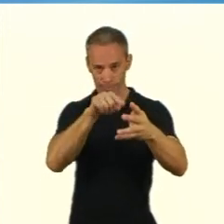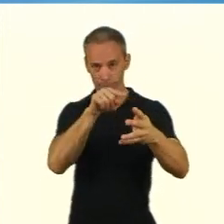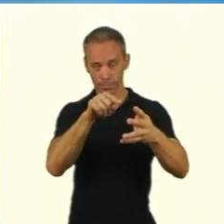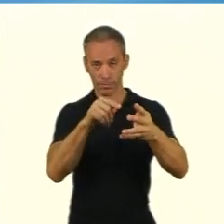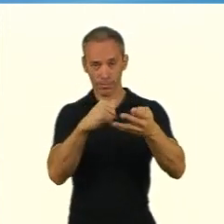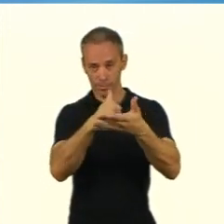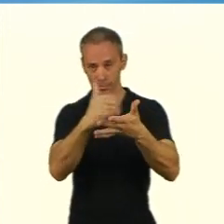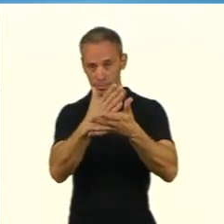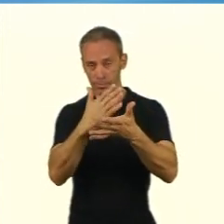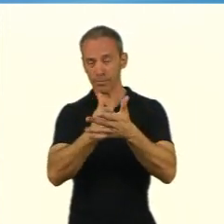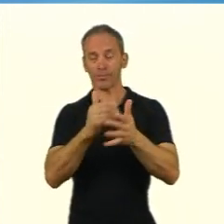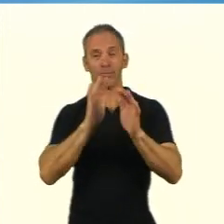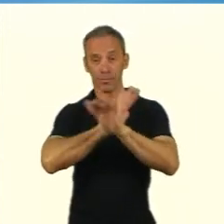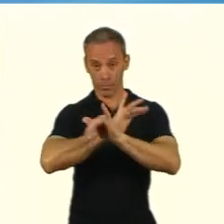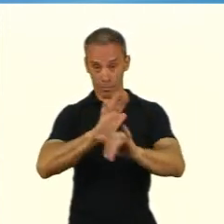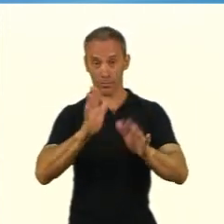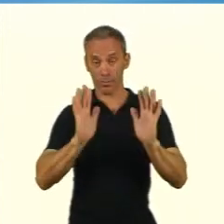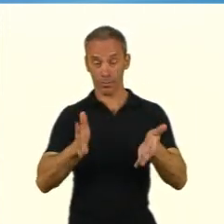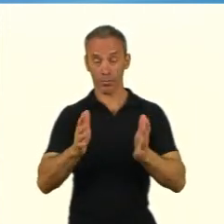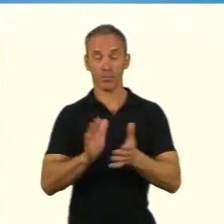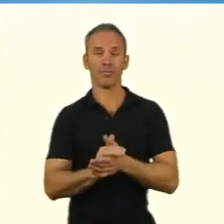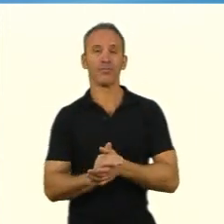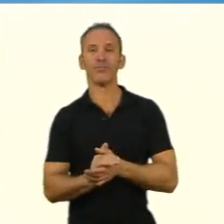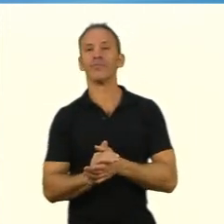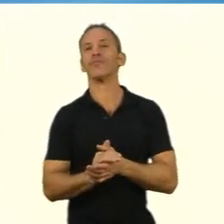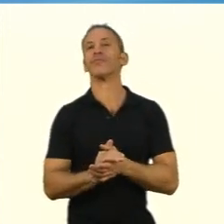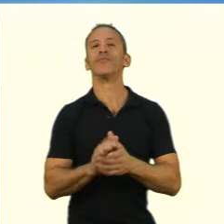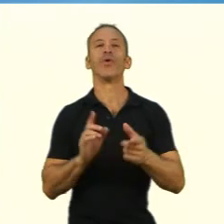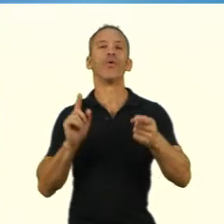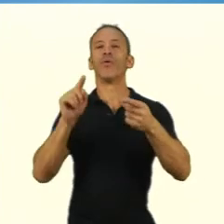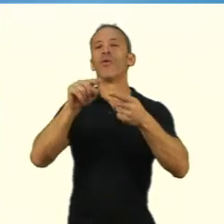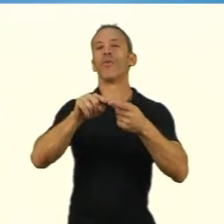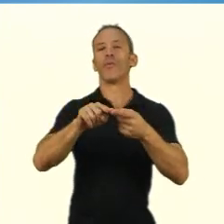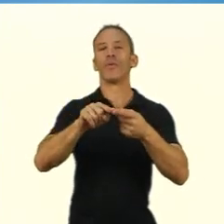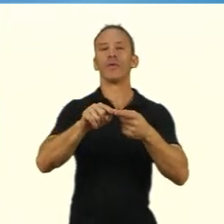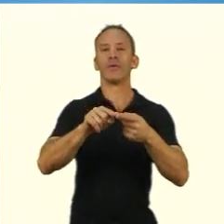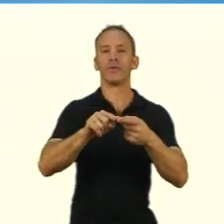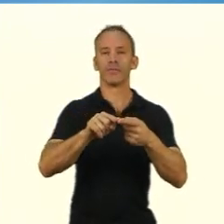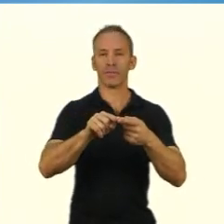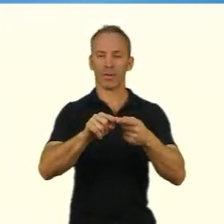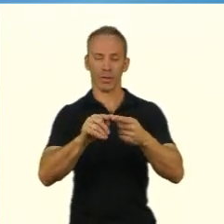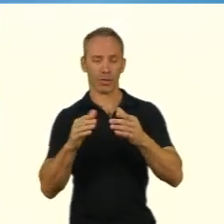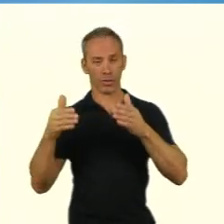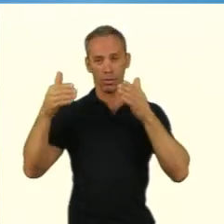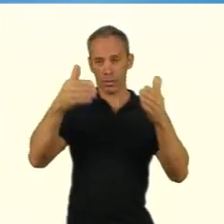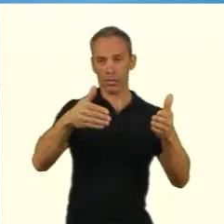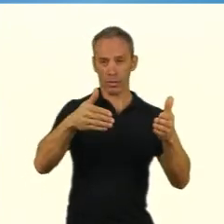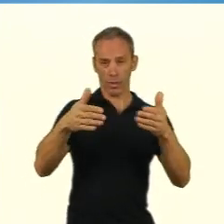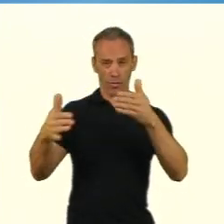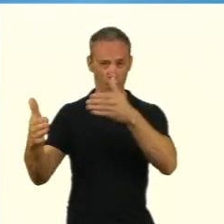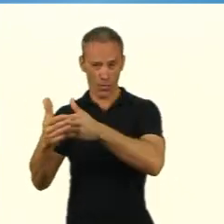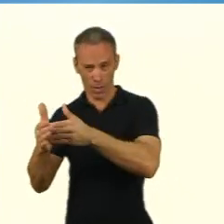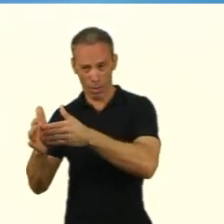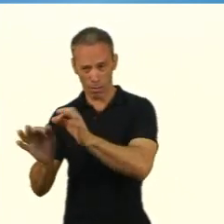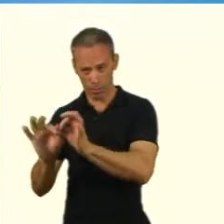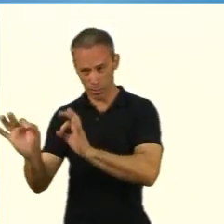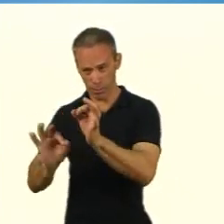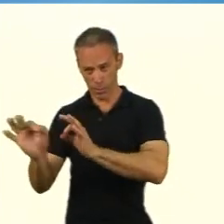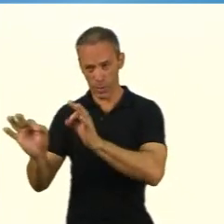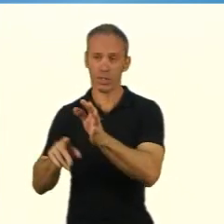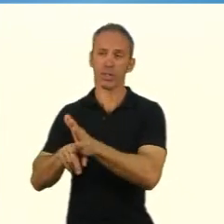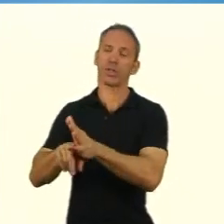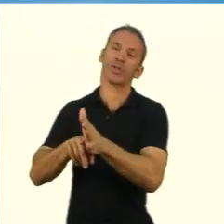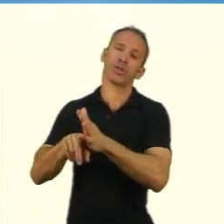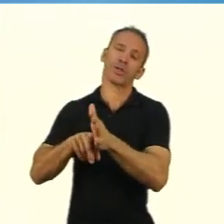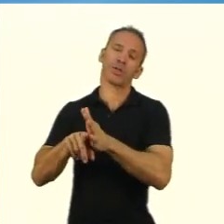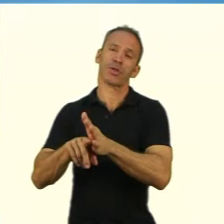em termos de conceitos da pesquisa depois de formuladas as hipóteses e